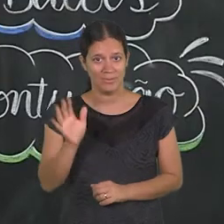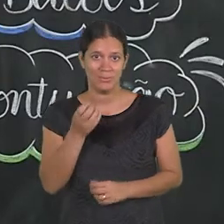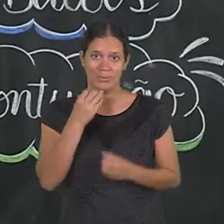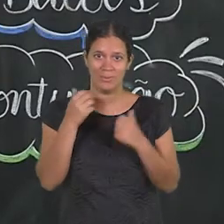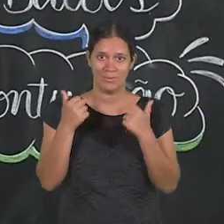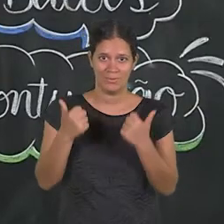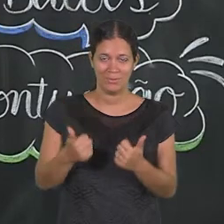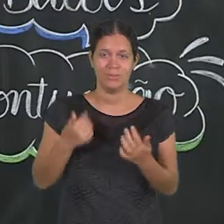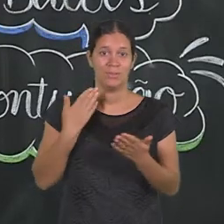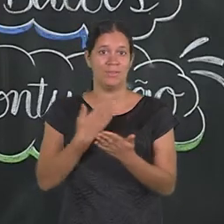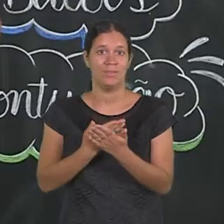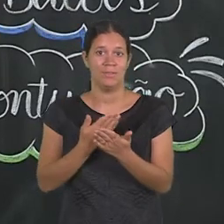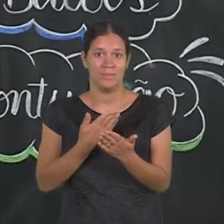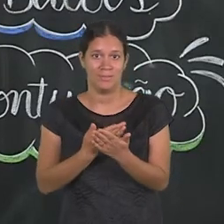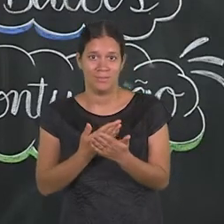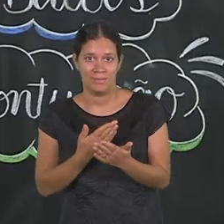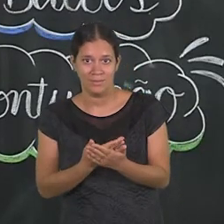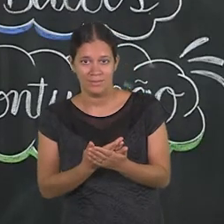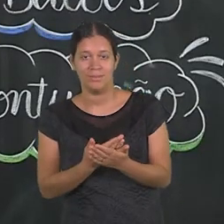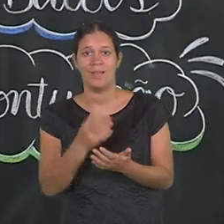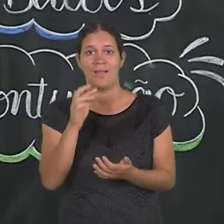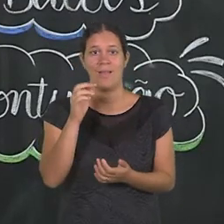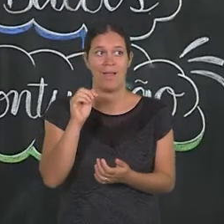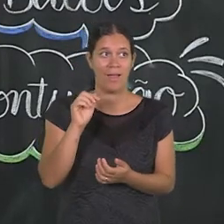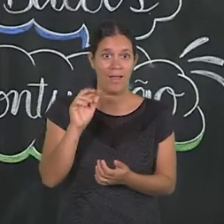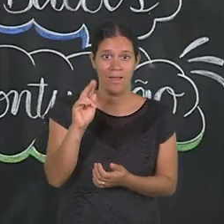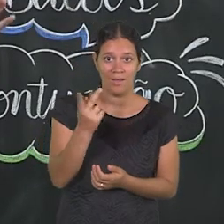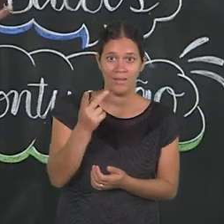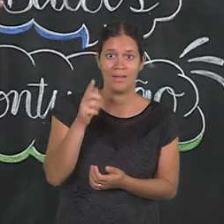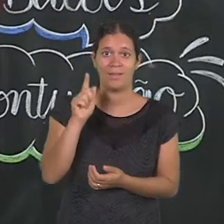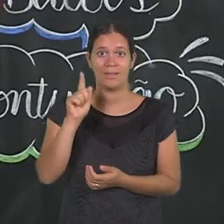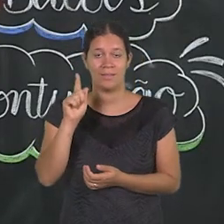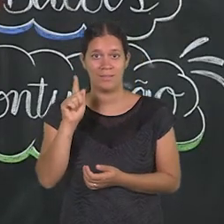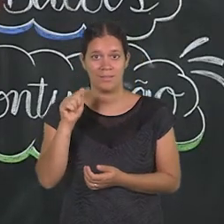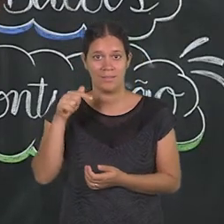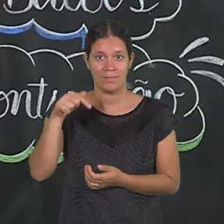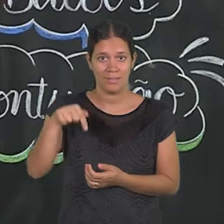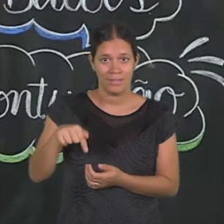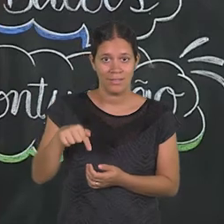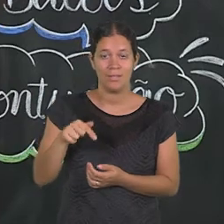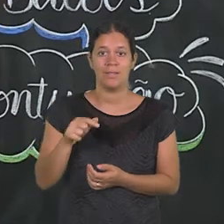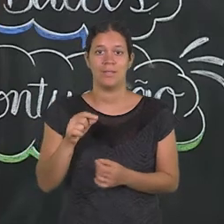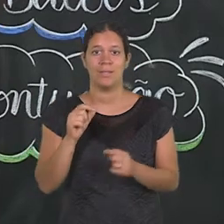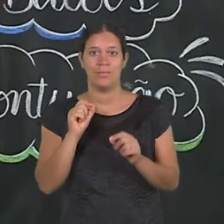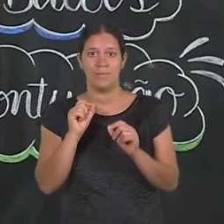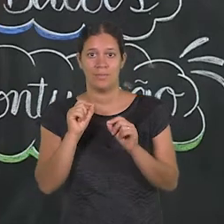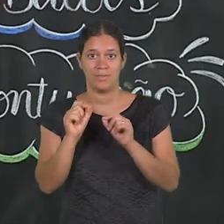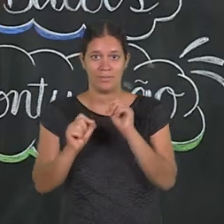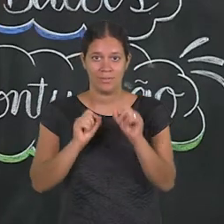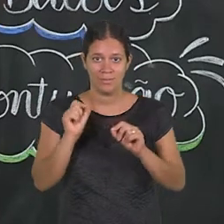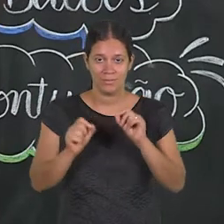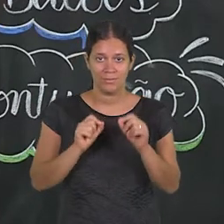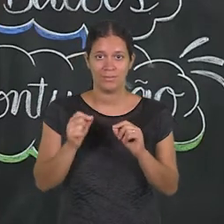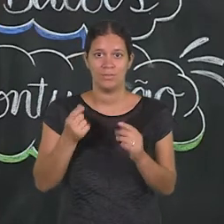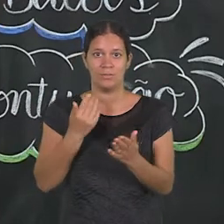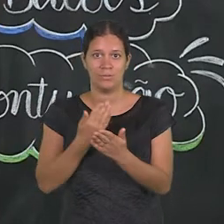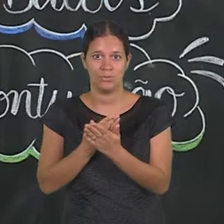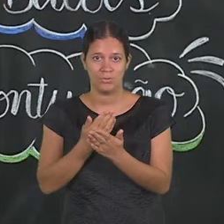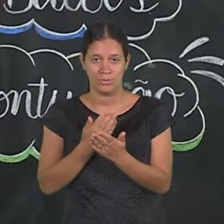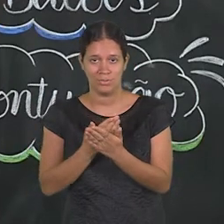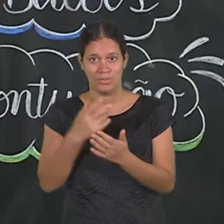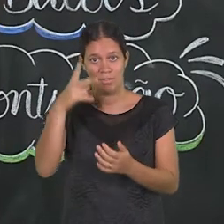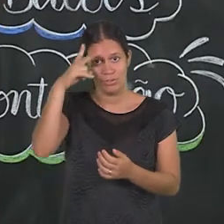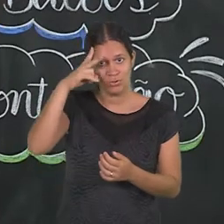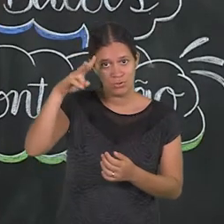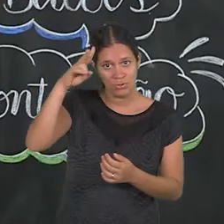Olá, tudo bem? A aula de hoje é sobre HQ. Já ouviu falar sobre isso? HQ é a sigla que a gente utiliza